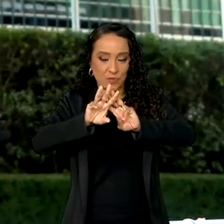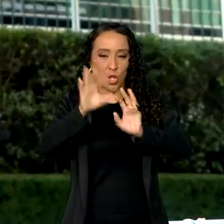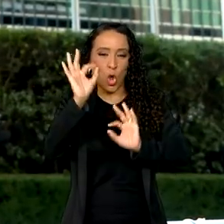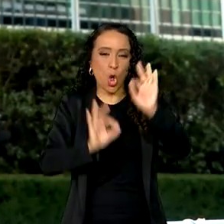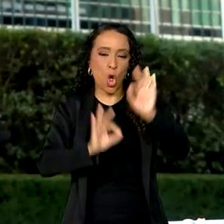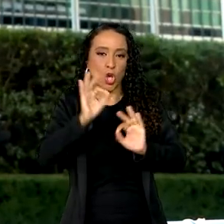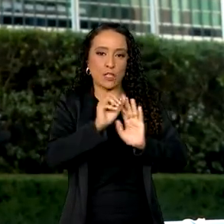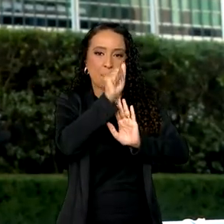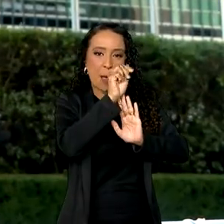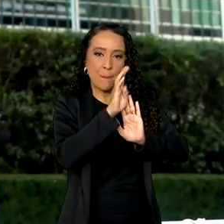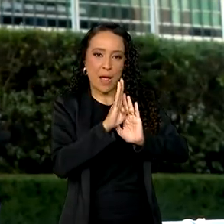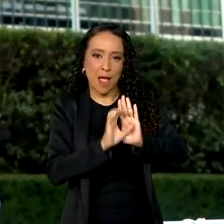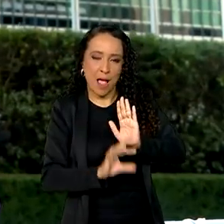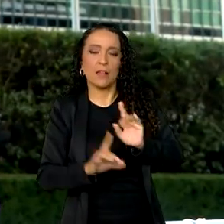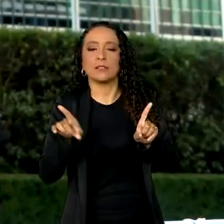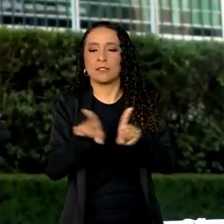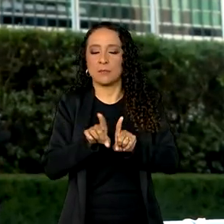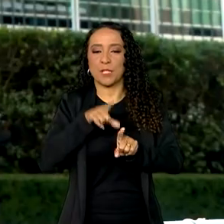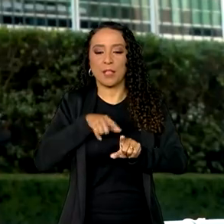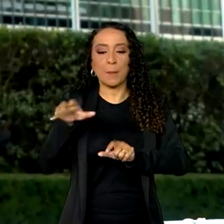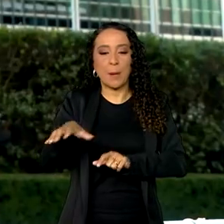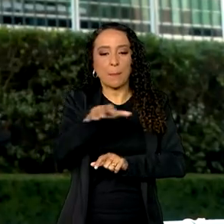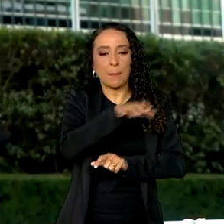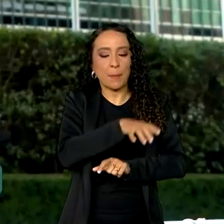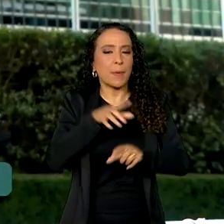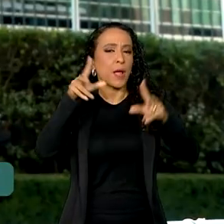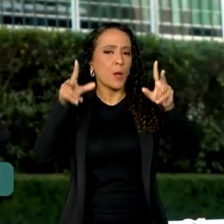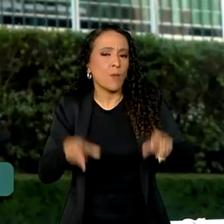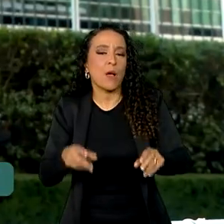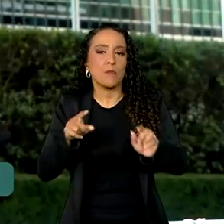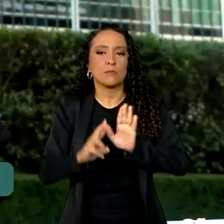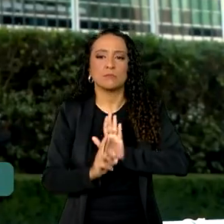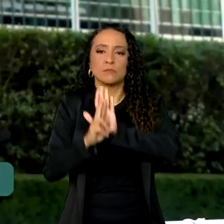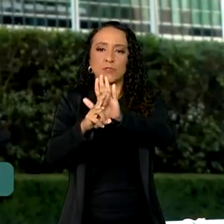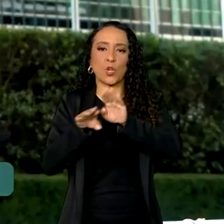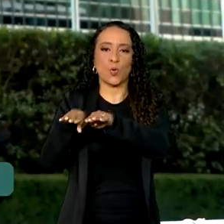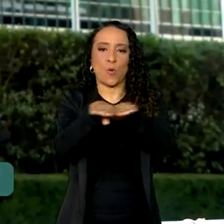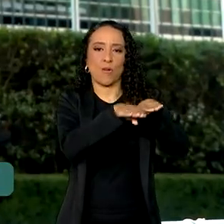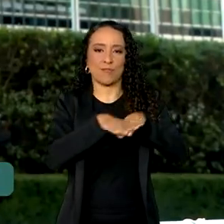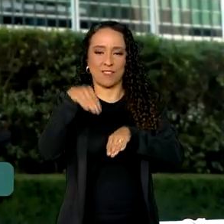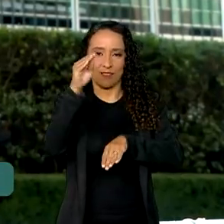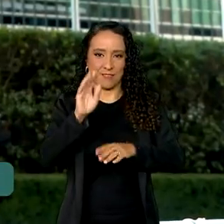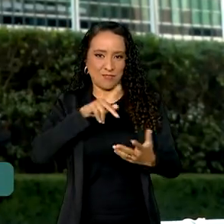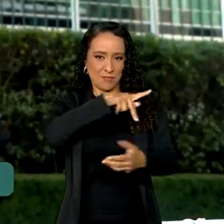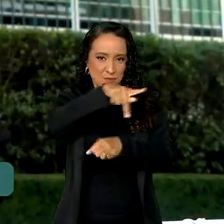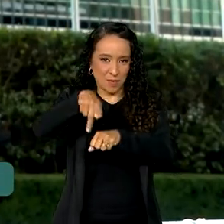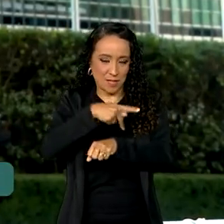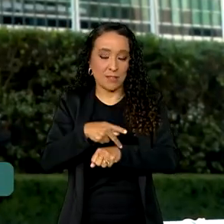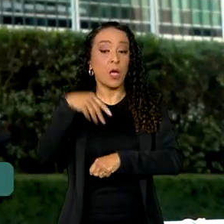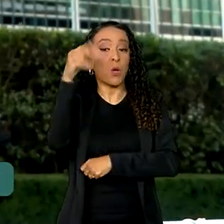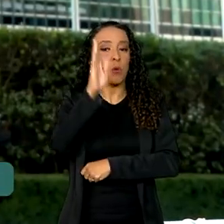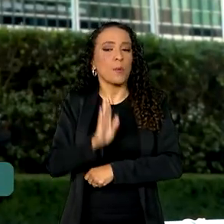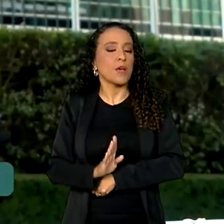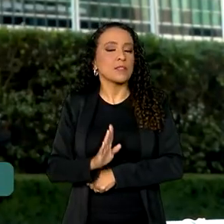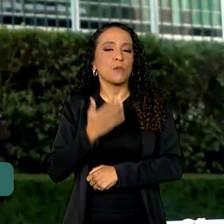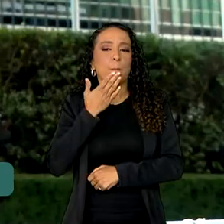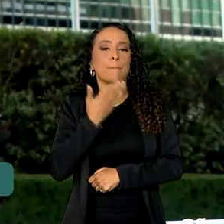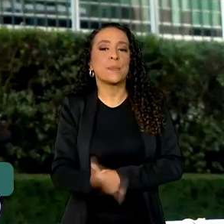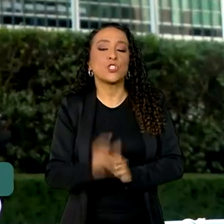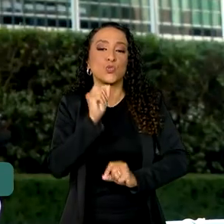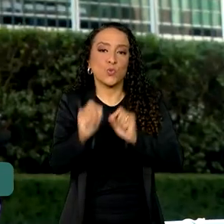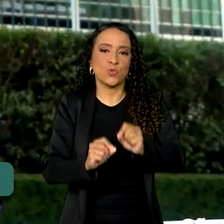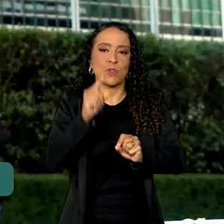ordem alfabética e têm os mesmos espaços entre si para representar a igualdade entre os países. O que o Brasil vem pedir